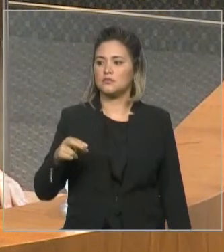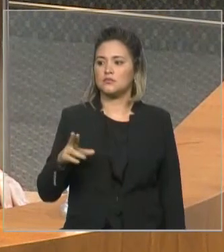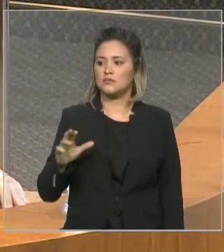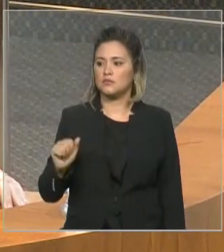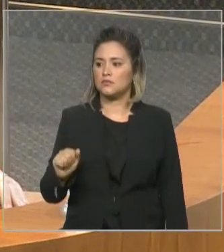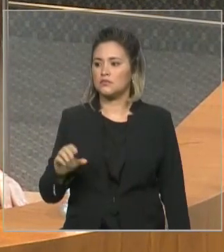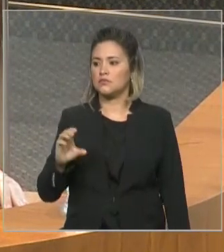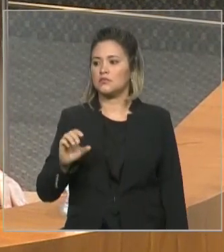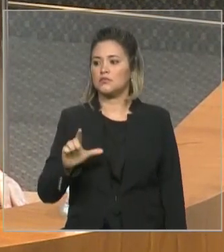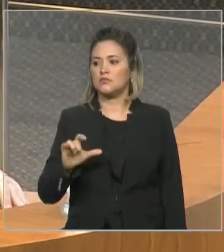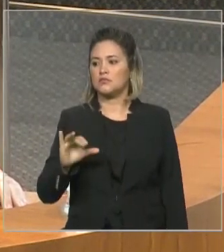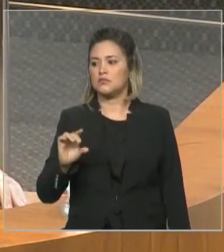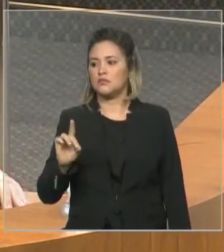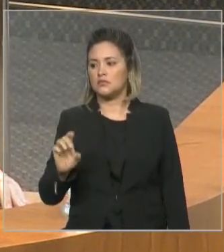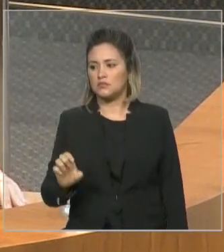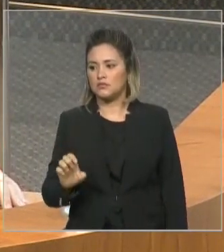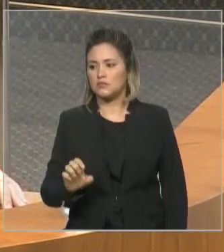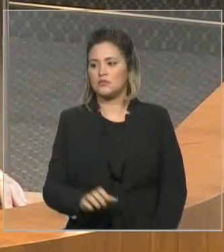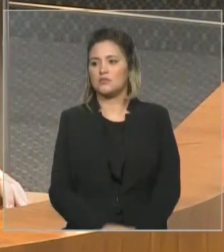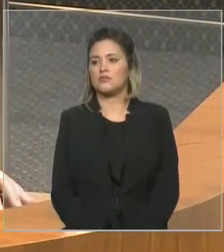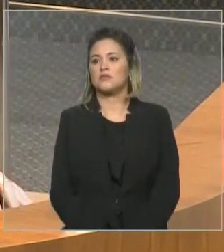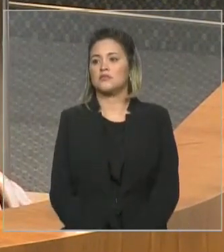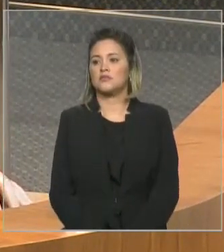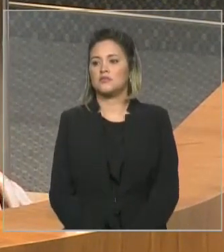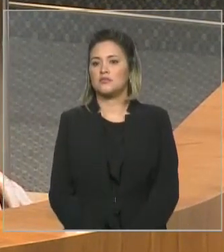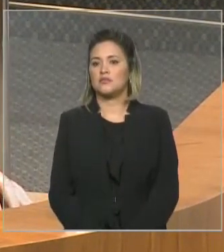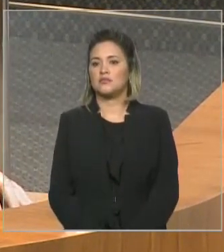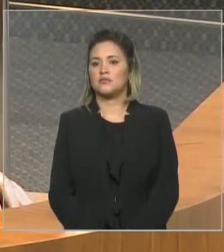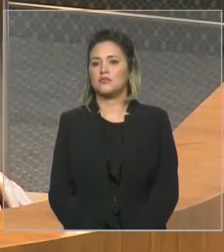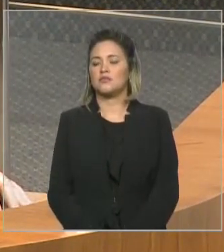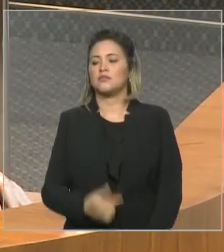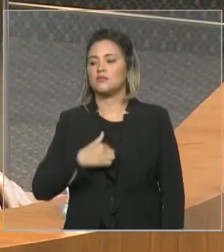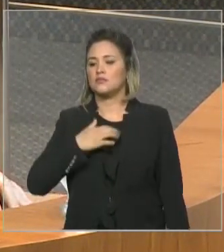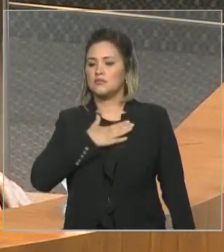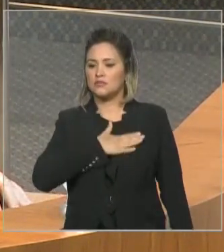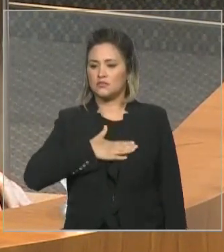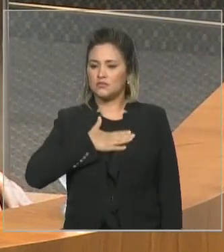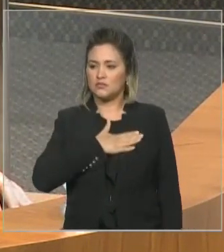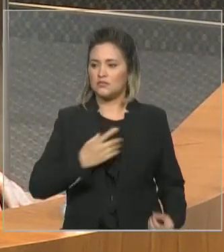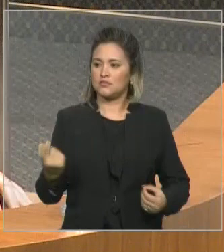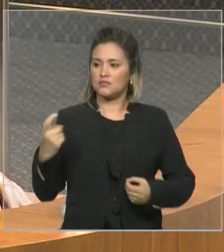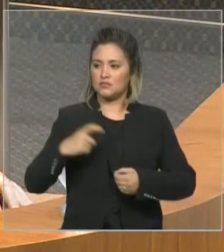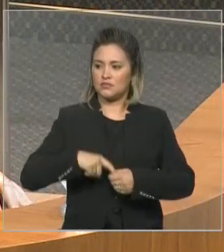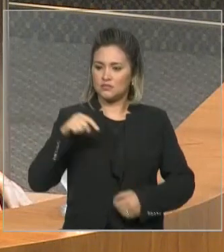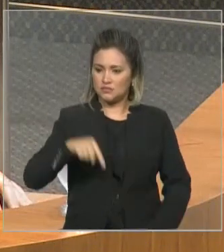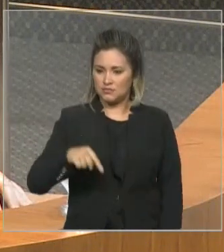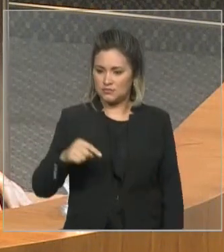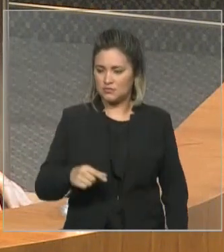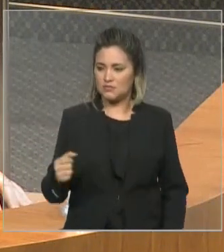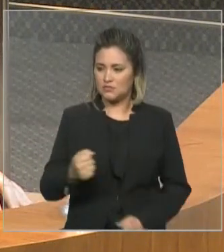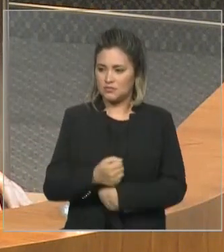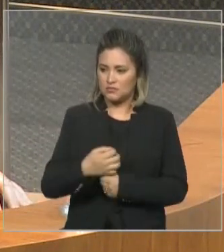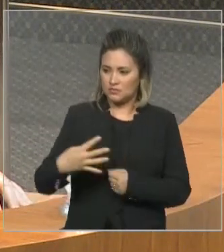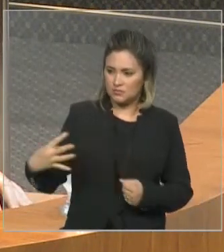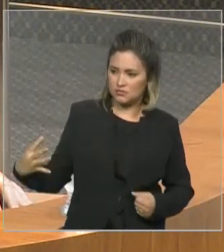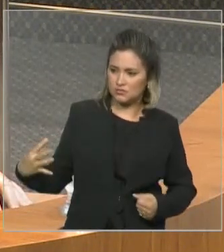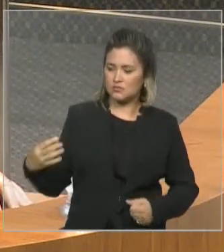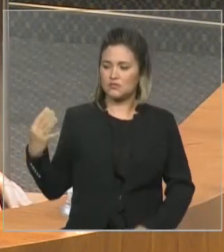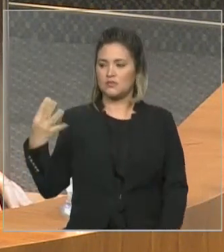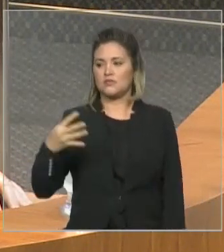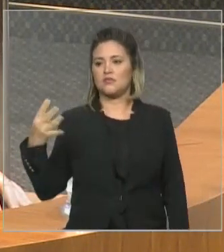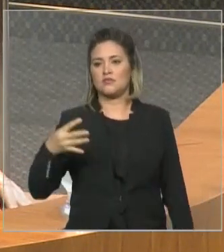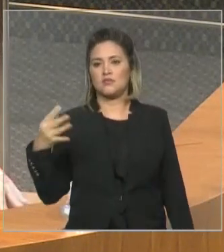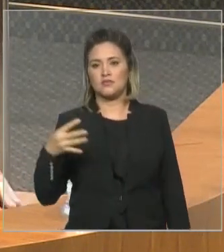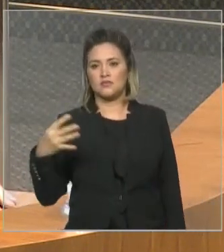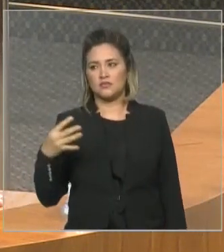para mim, eu queria dizer, em primeiro lugar, a minha satisfação de voltar a esta casa, pelo quarto mandato, tendo a honra,